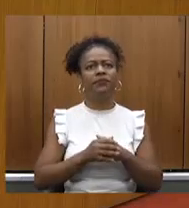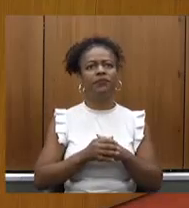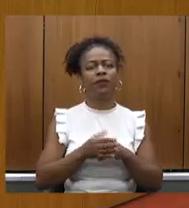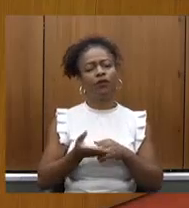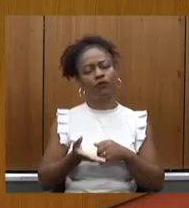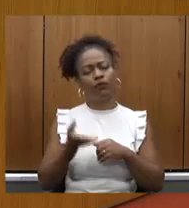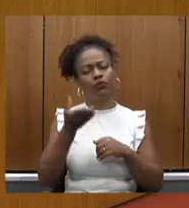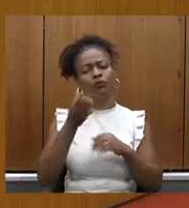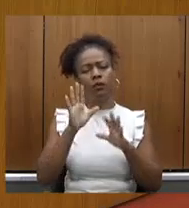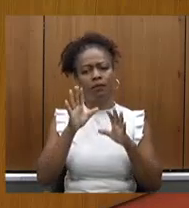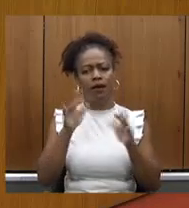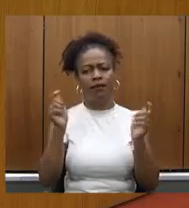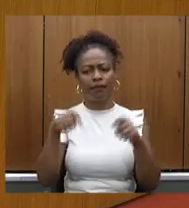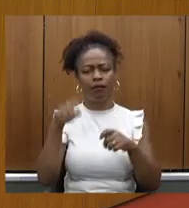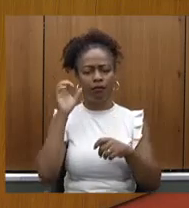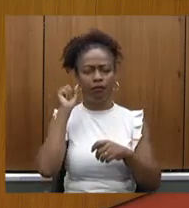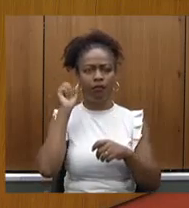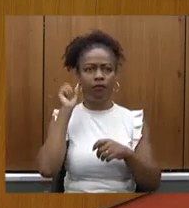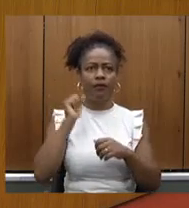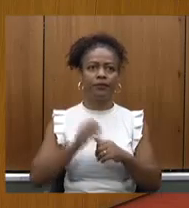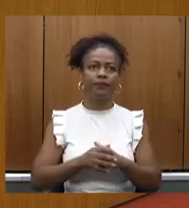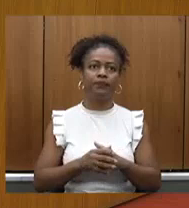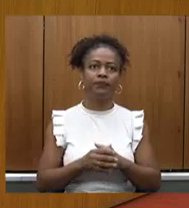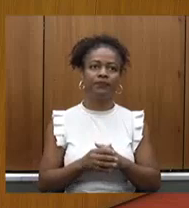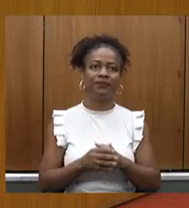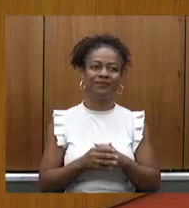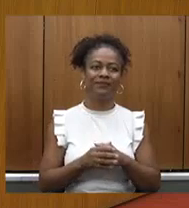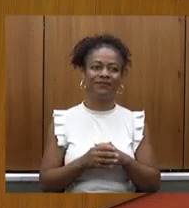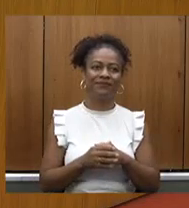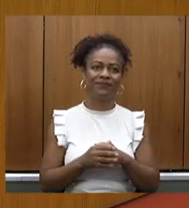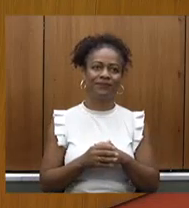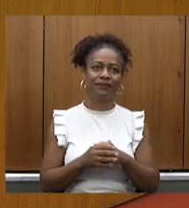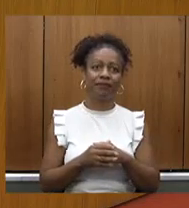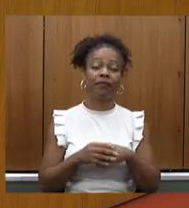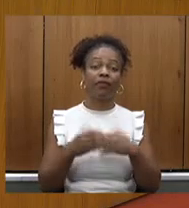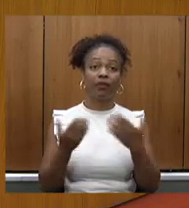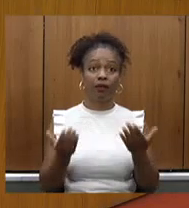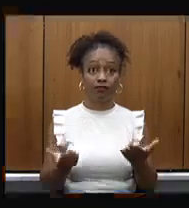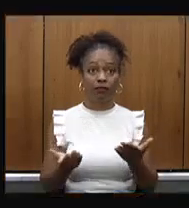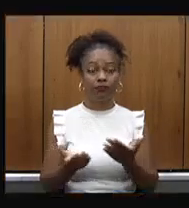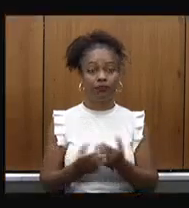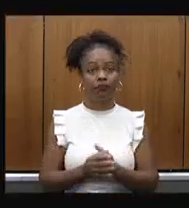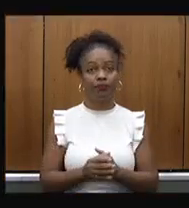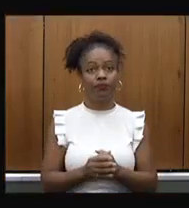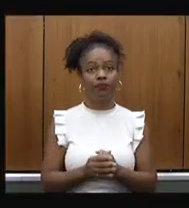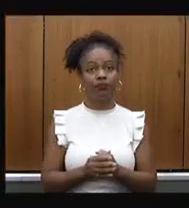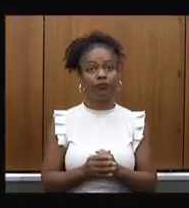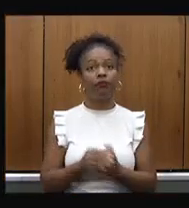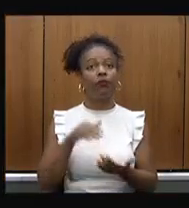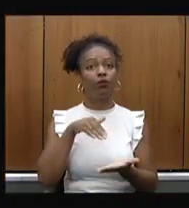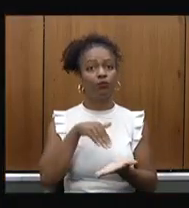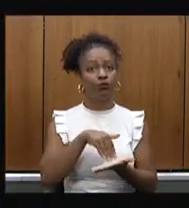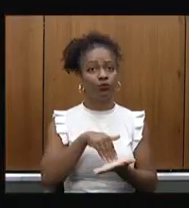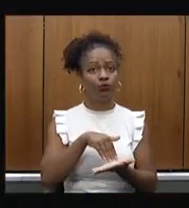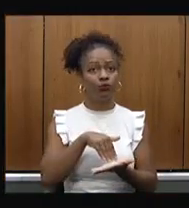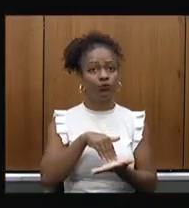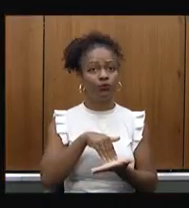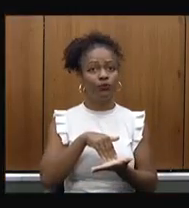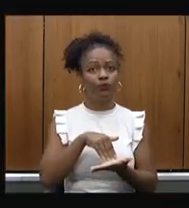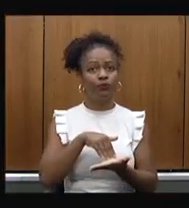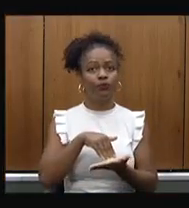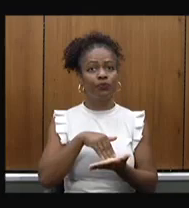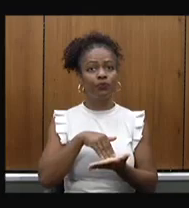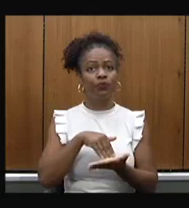estamos tentando aqui as ligações entrando bem e por último sobre o Opera Mais